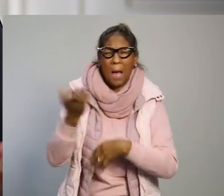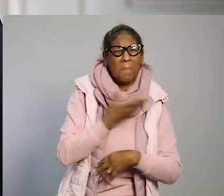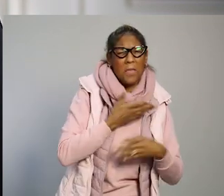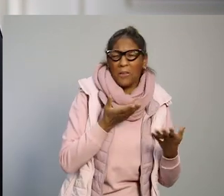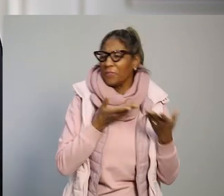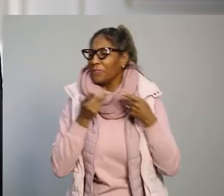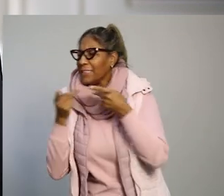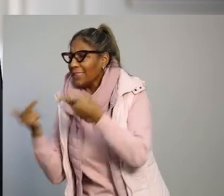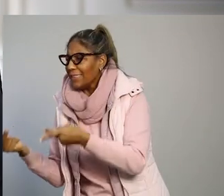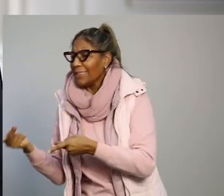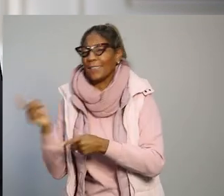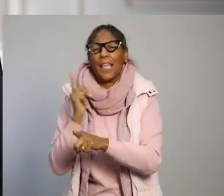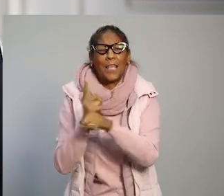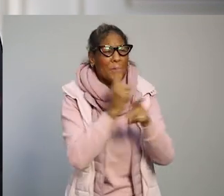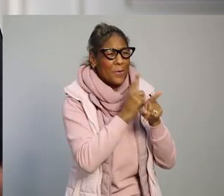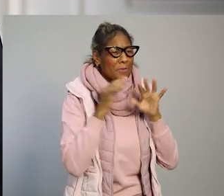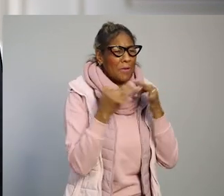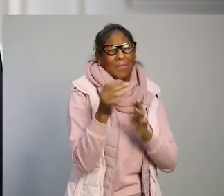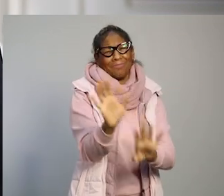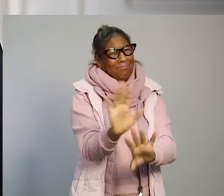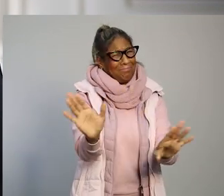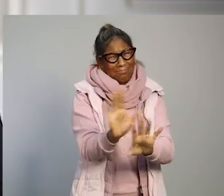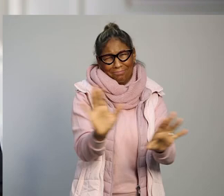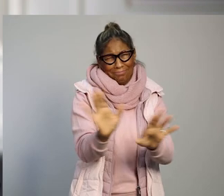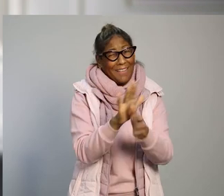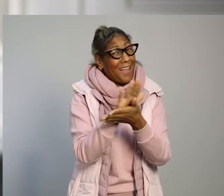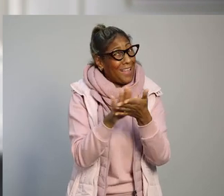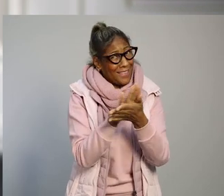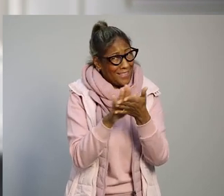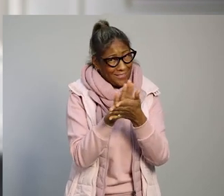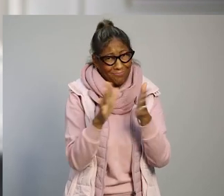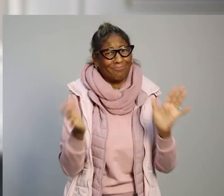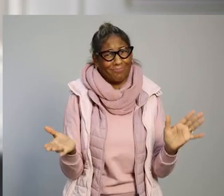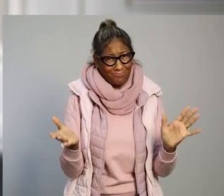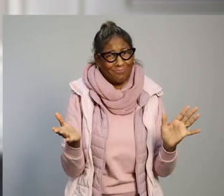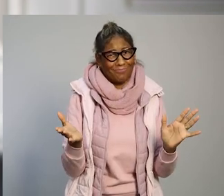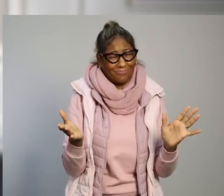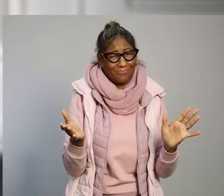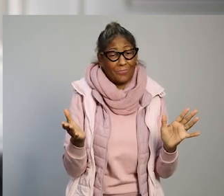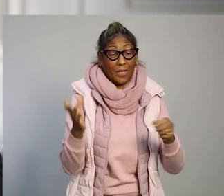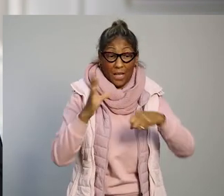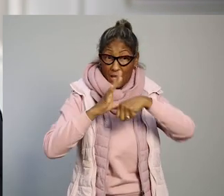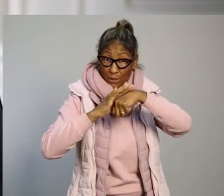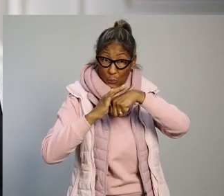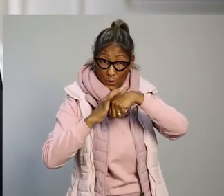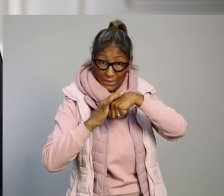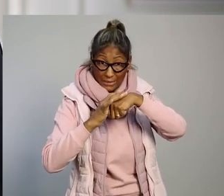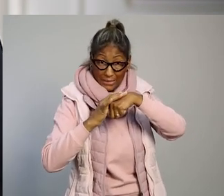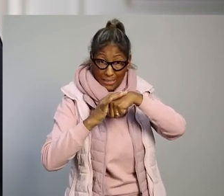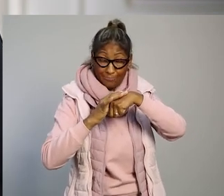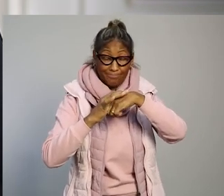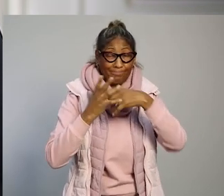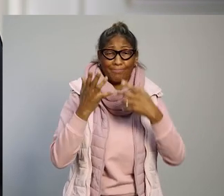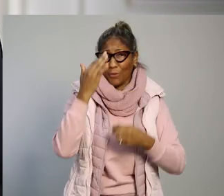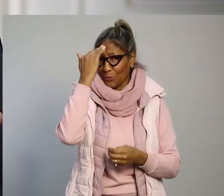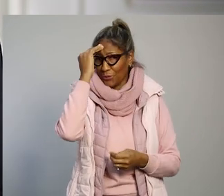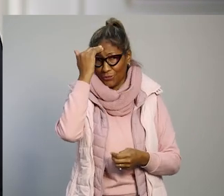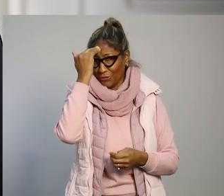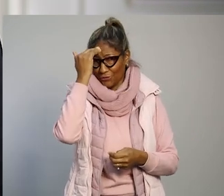confraternizações ou de encontros desnecessários. É curioso que essa doença,